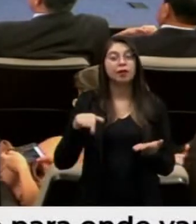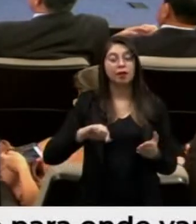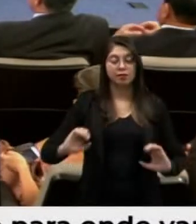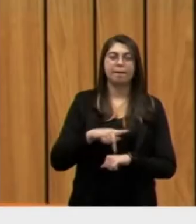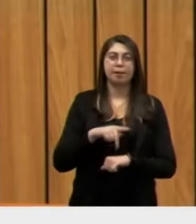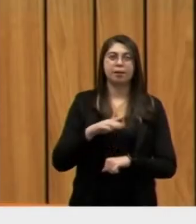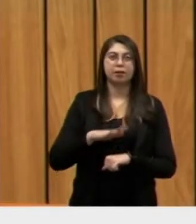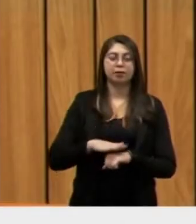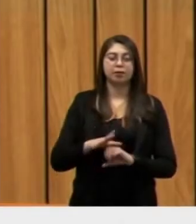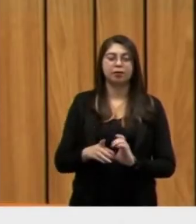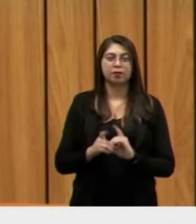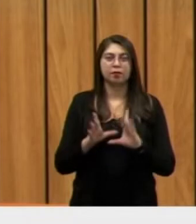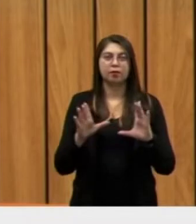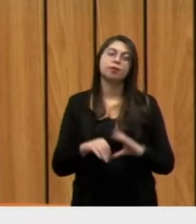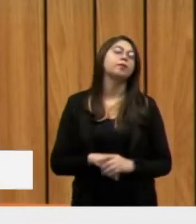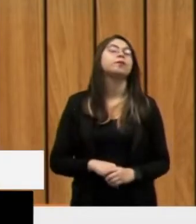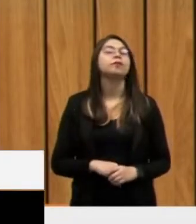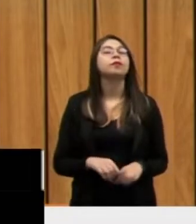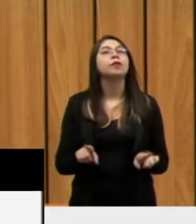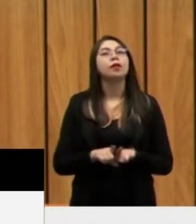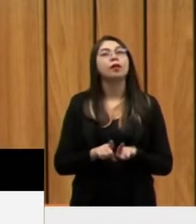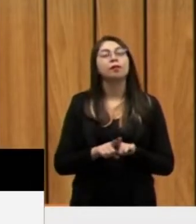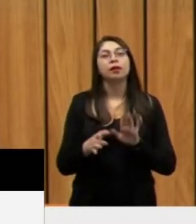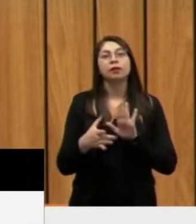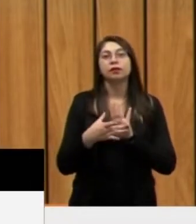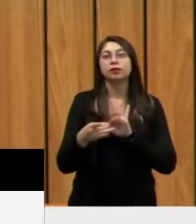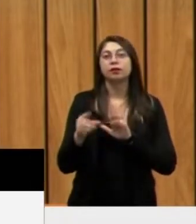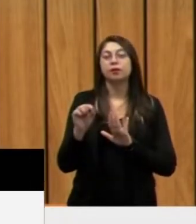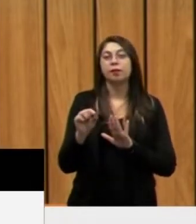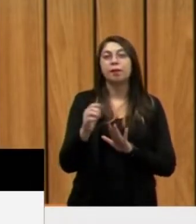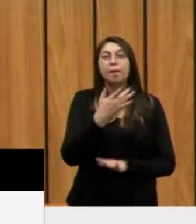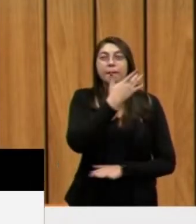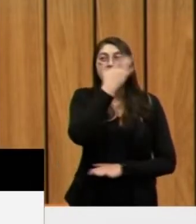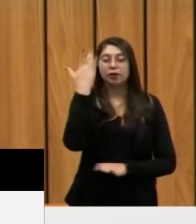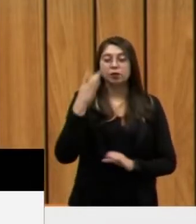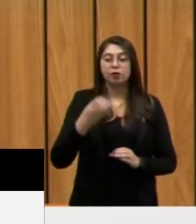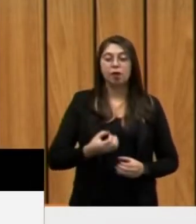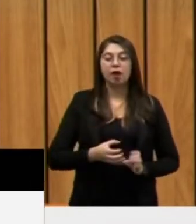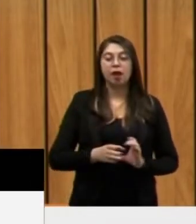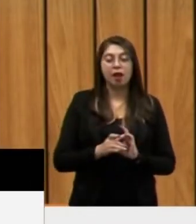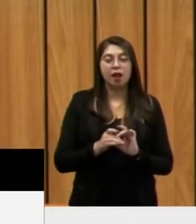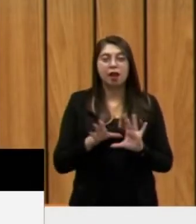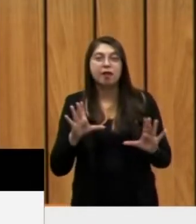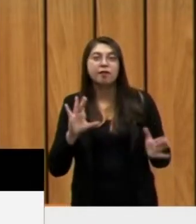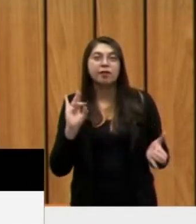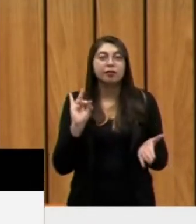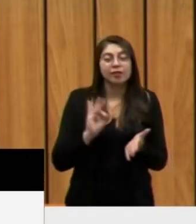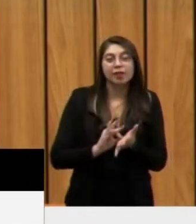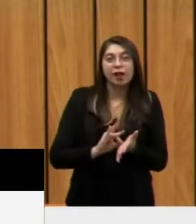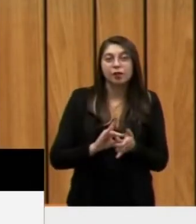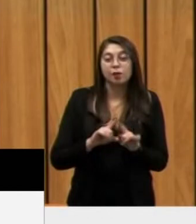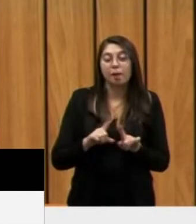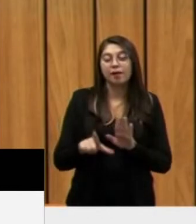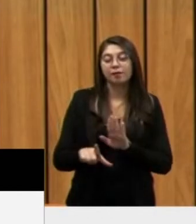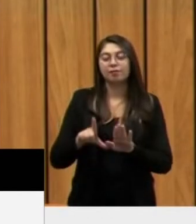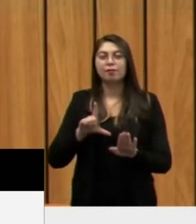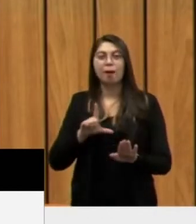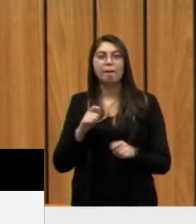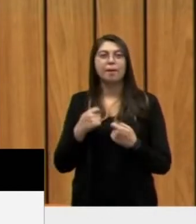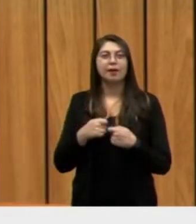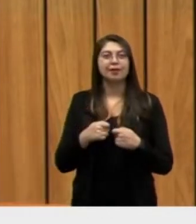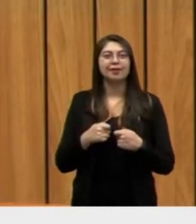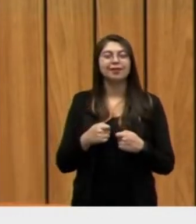censura no Brasil. Não há pessoas nem sociedades livres sem liberdade de expressão e de imprensa, na exata